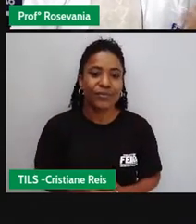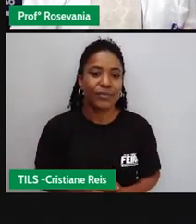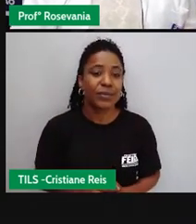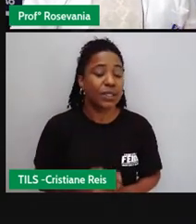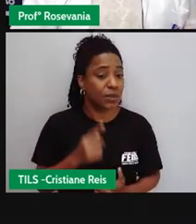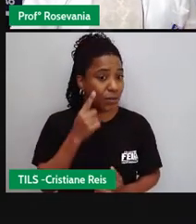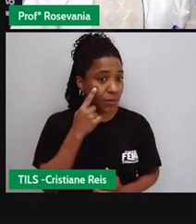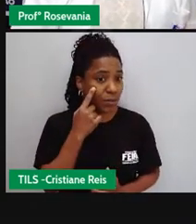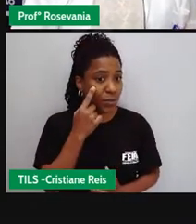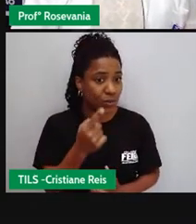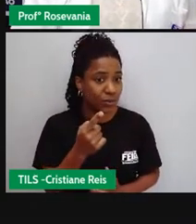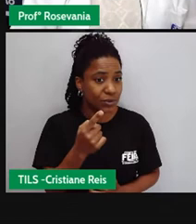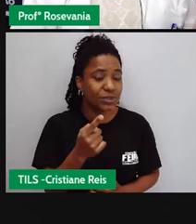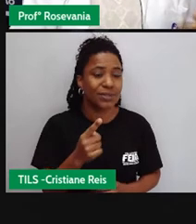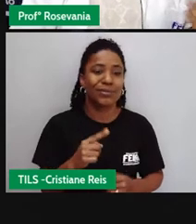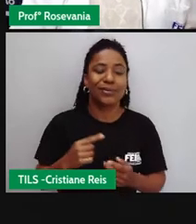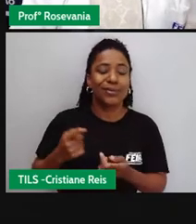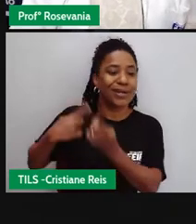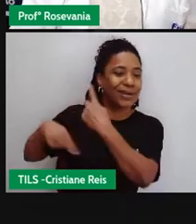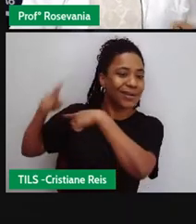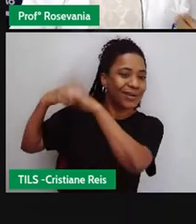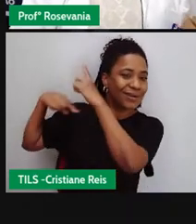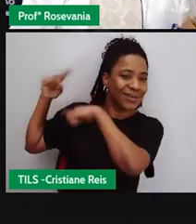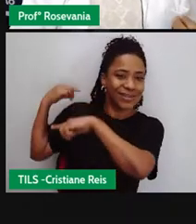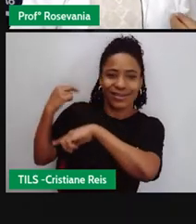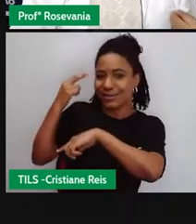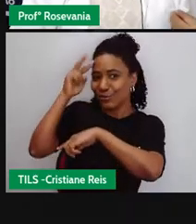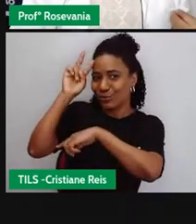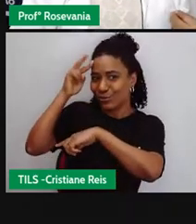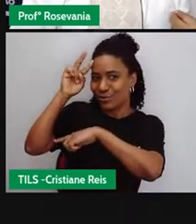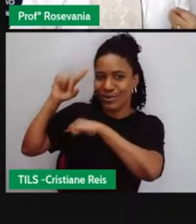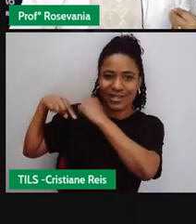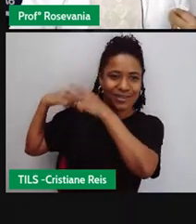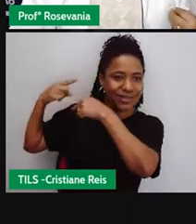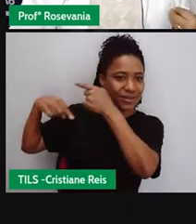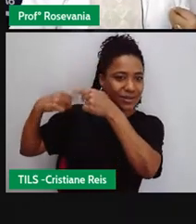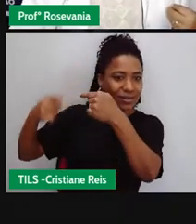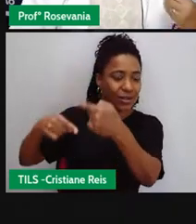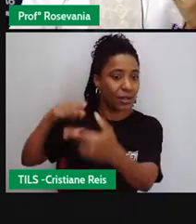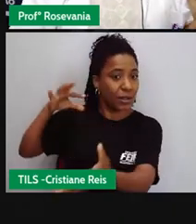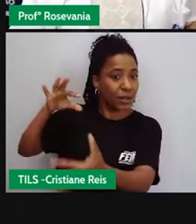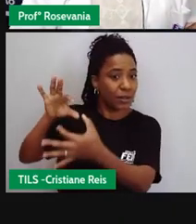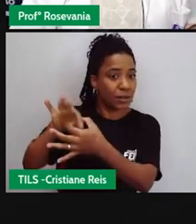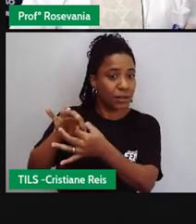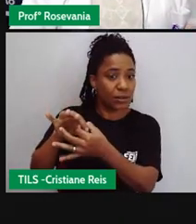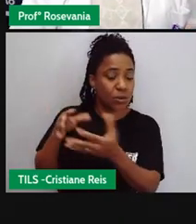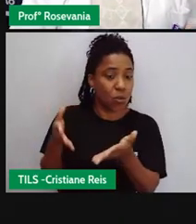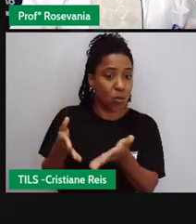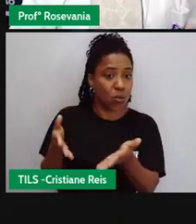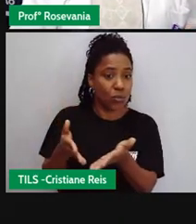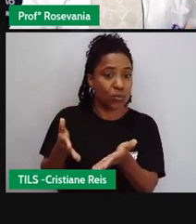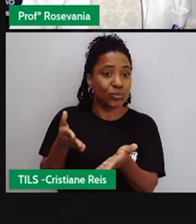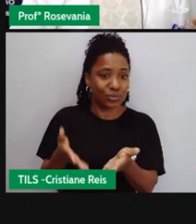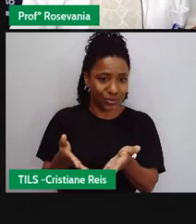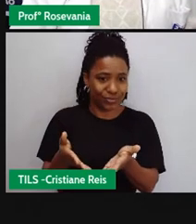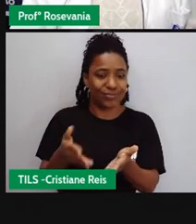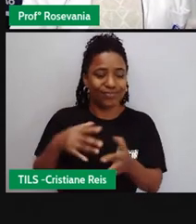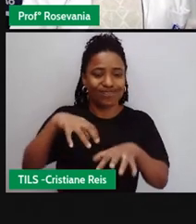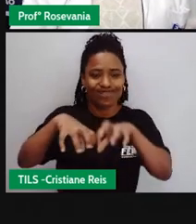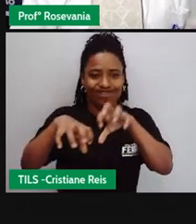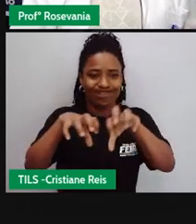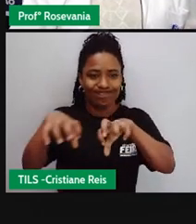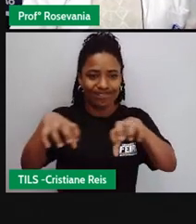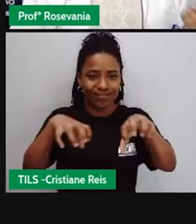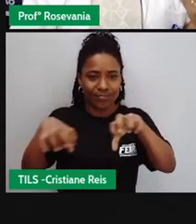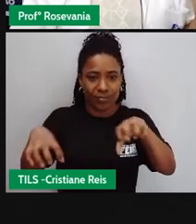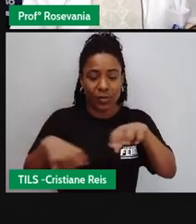fruto gente do nosso processo histórico e aqui foi a questão de que a colonização aqui trouxe um